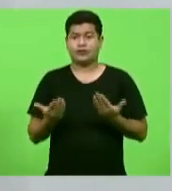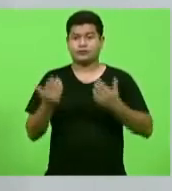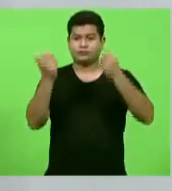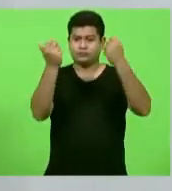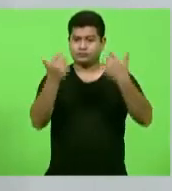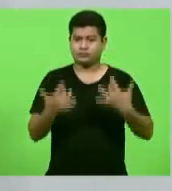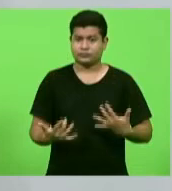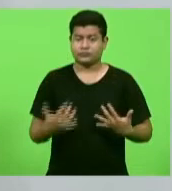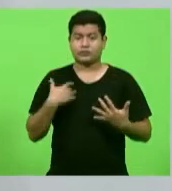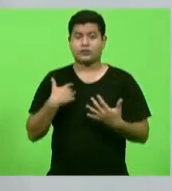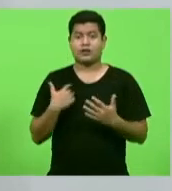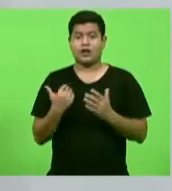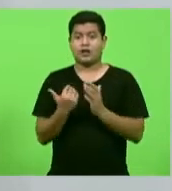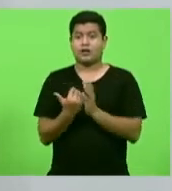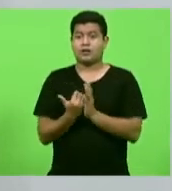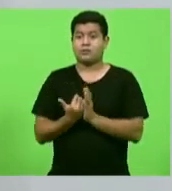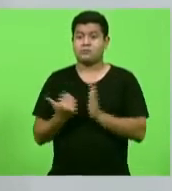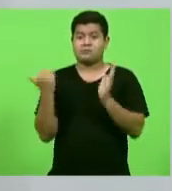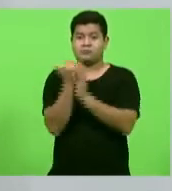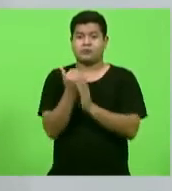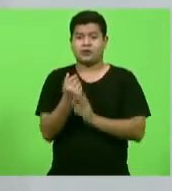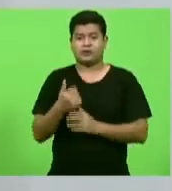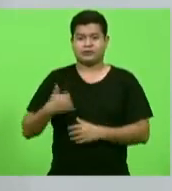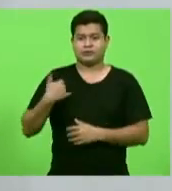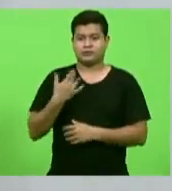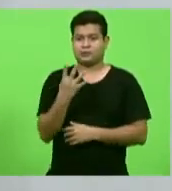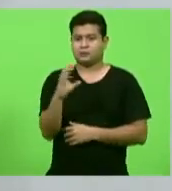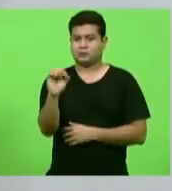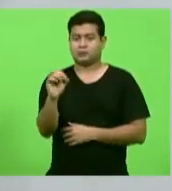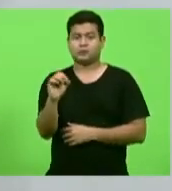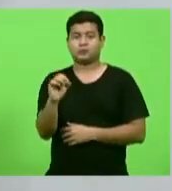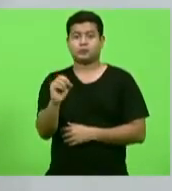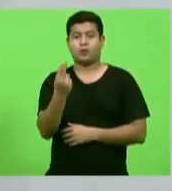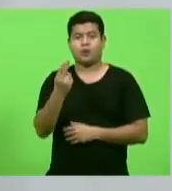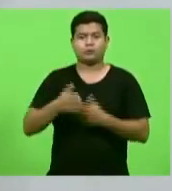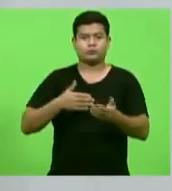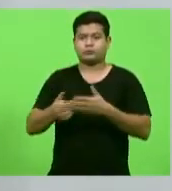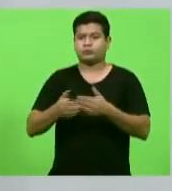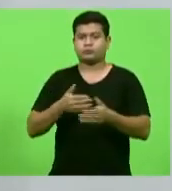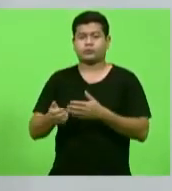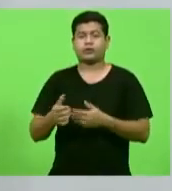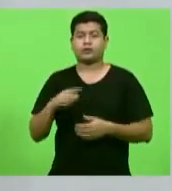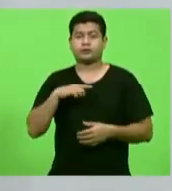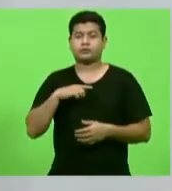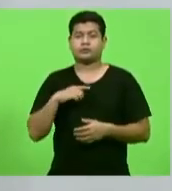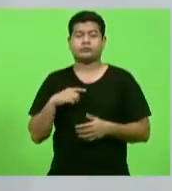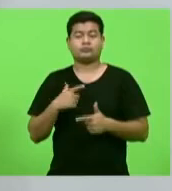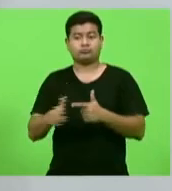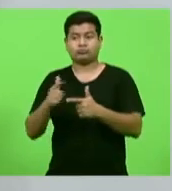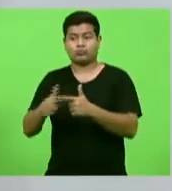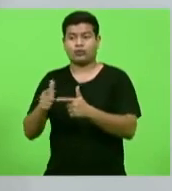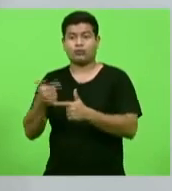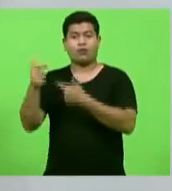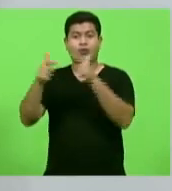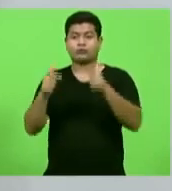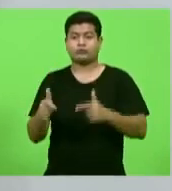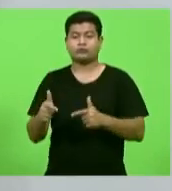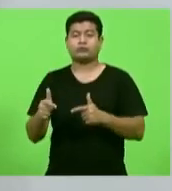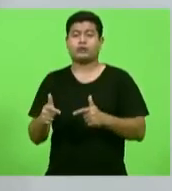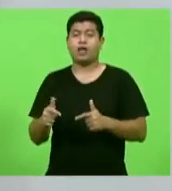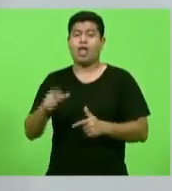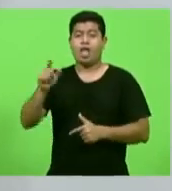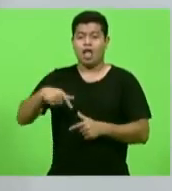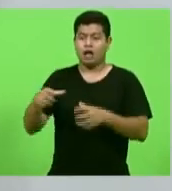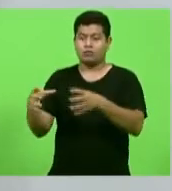com mais de 40 anos e aqueles com qualquer idade que possuem comorbidade significativa, são grupos